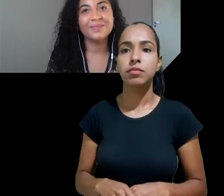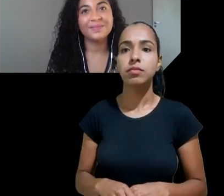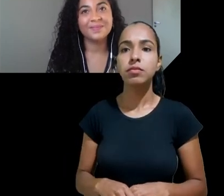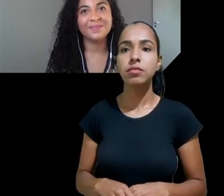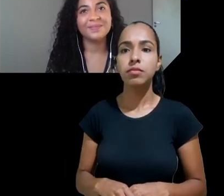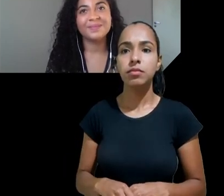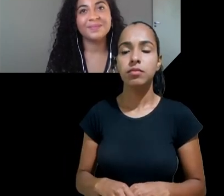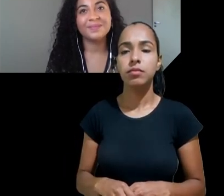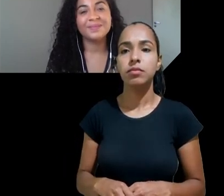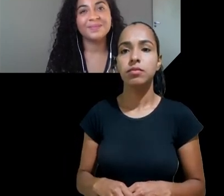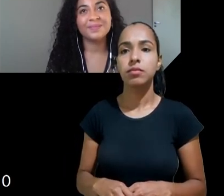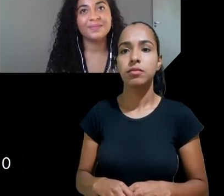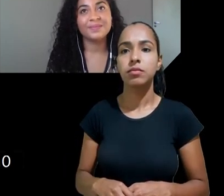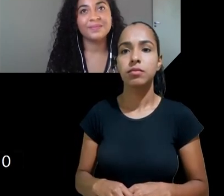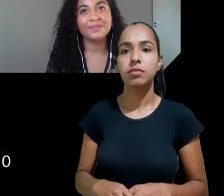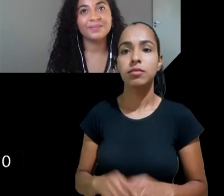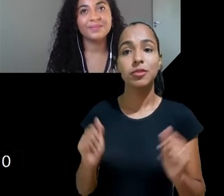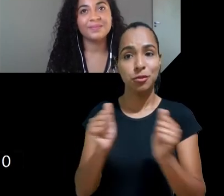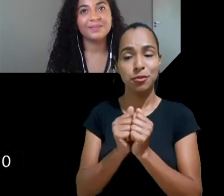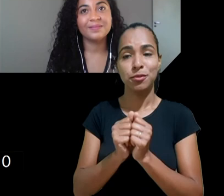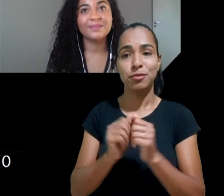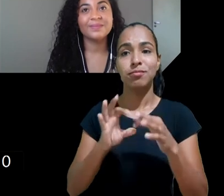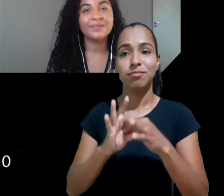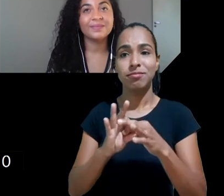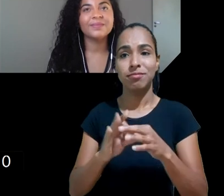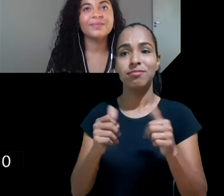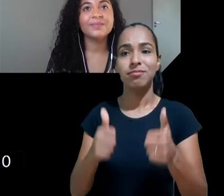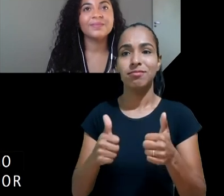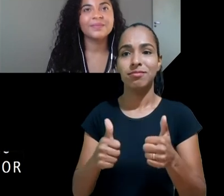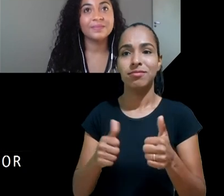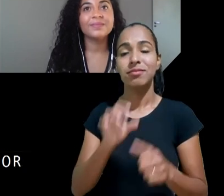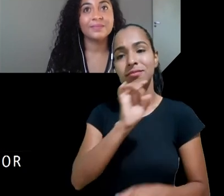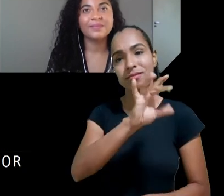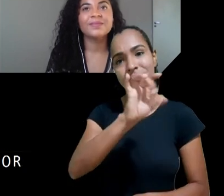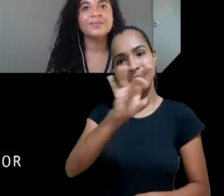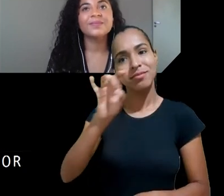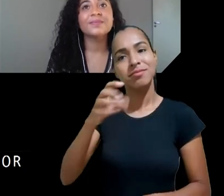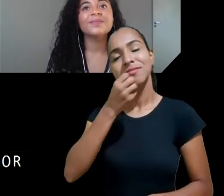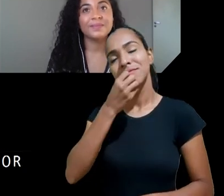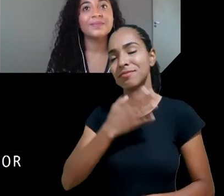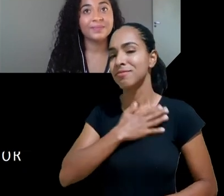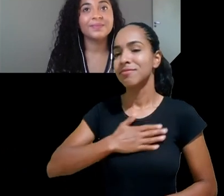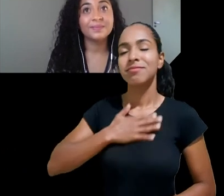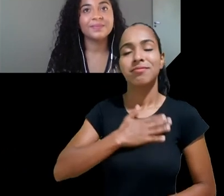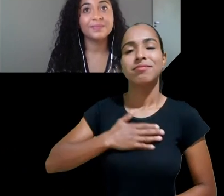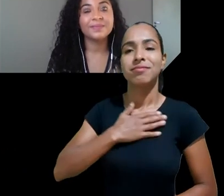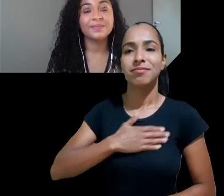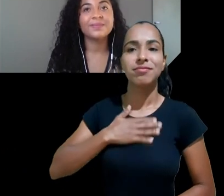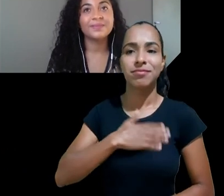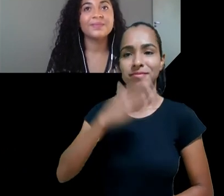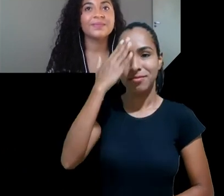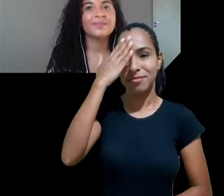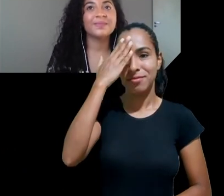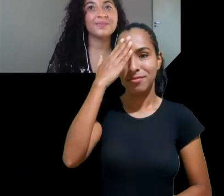por perto cada um e cada uma de vocês faz toda a diferença nessa causa muito obrigada e até a próxima